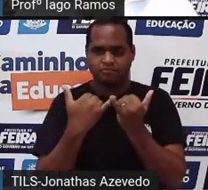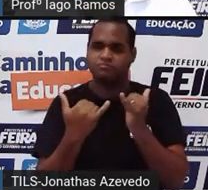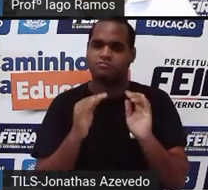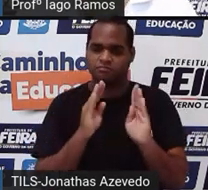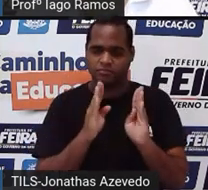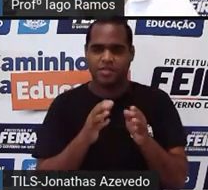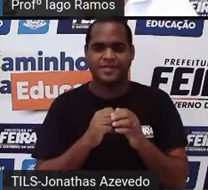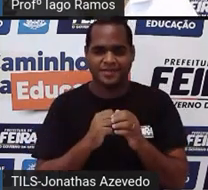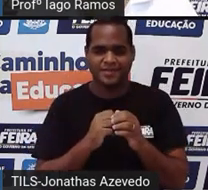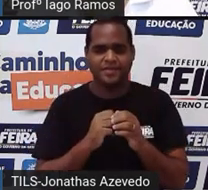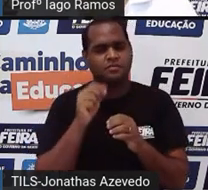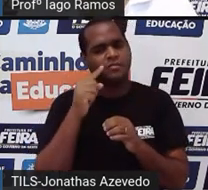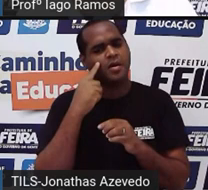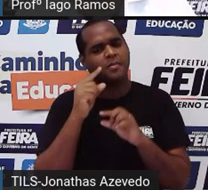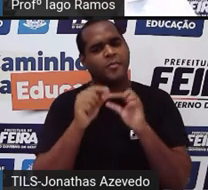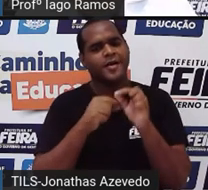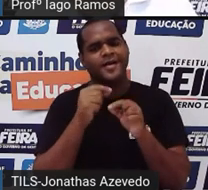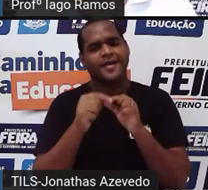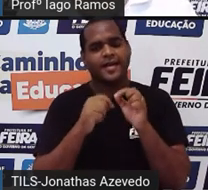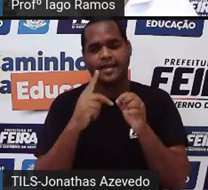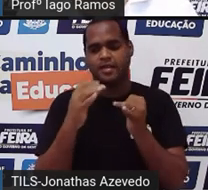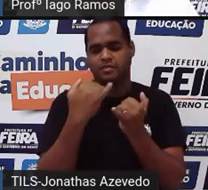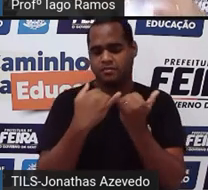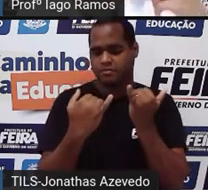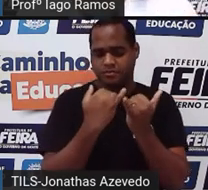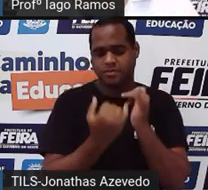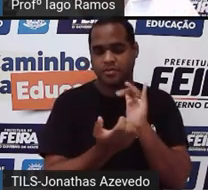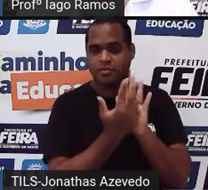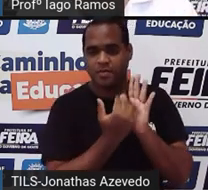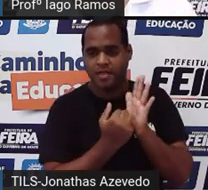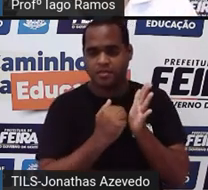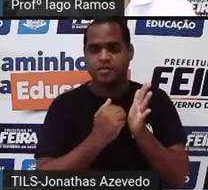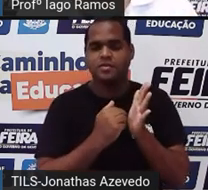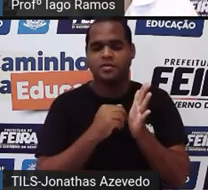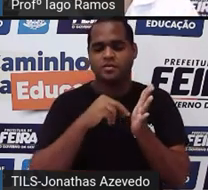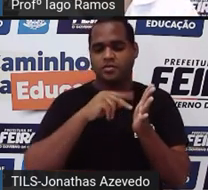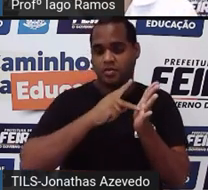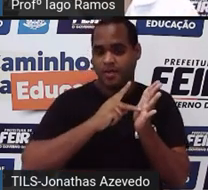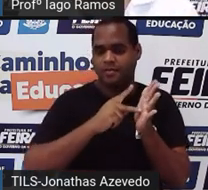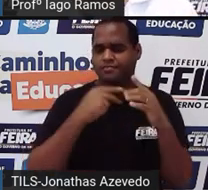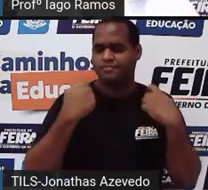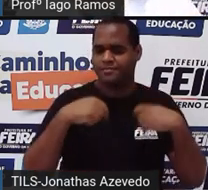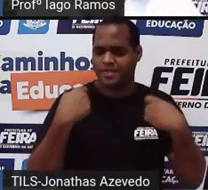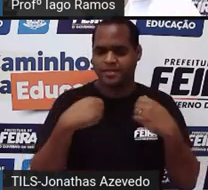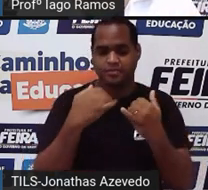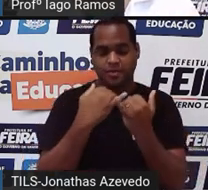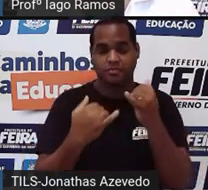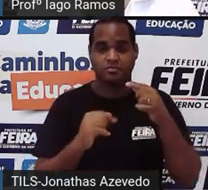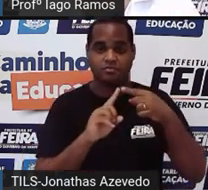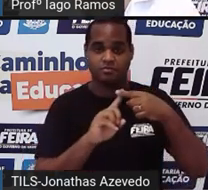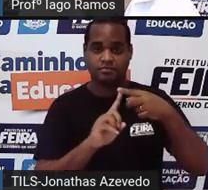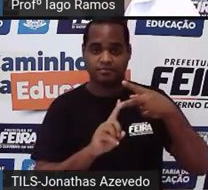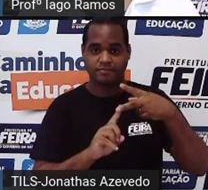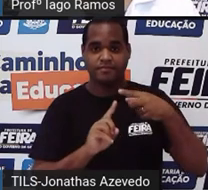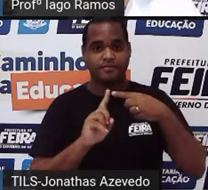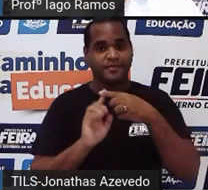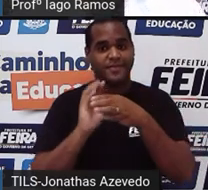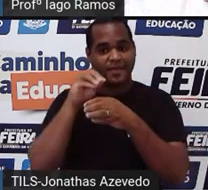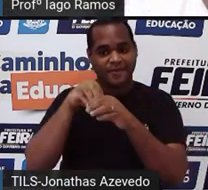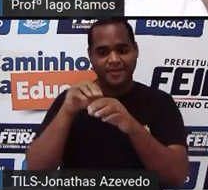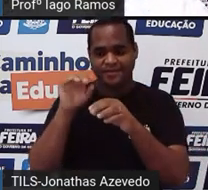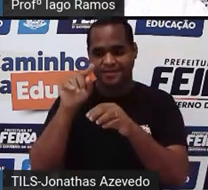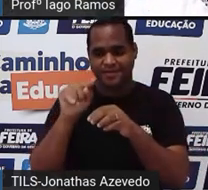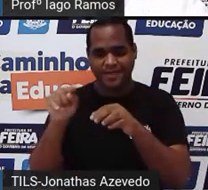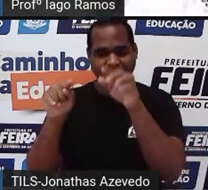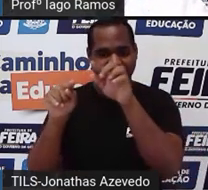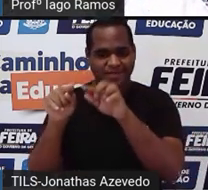Pra que as figuras geométricas sejam semelhantes, duas coisas precisam acontecer. Os ângulos internos das